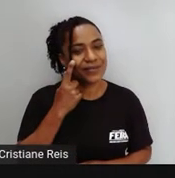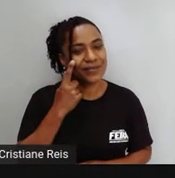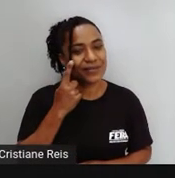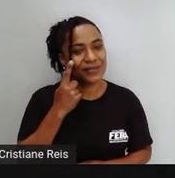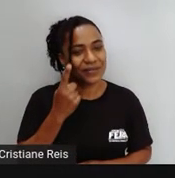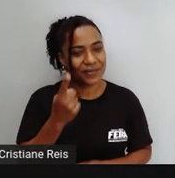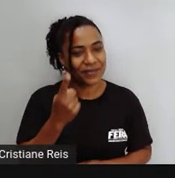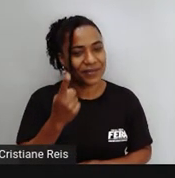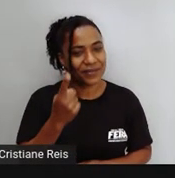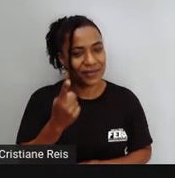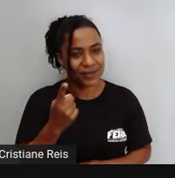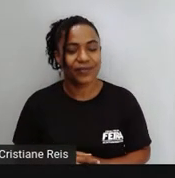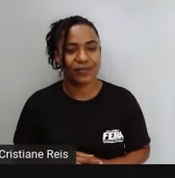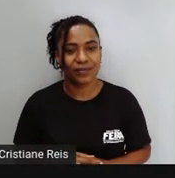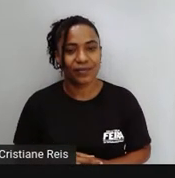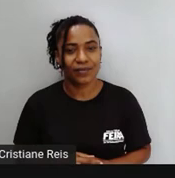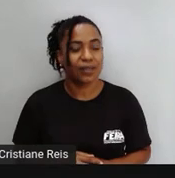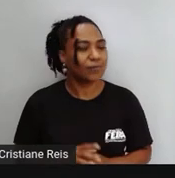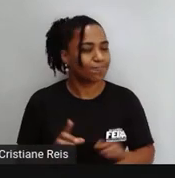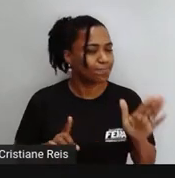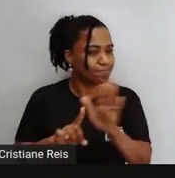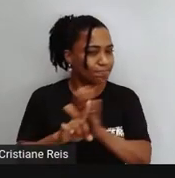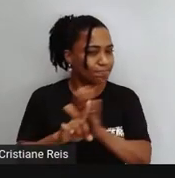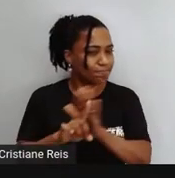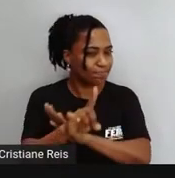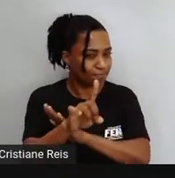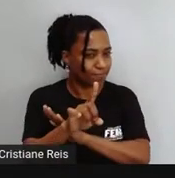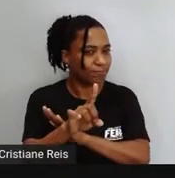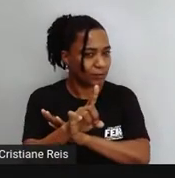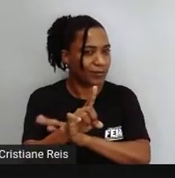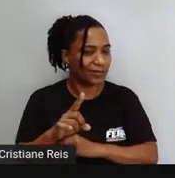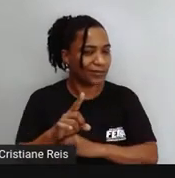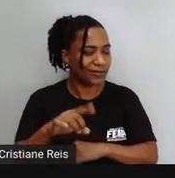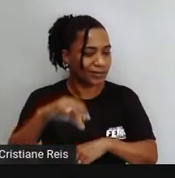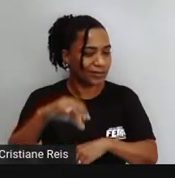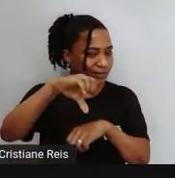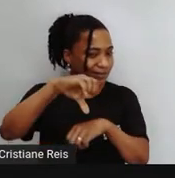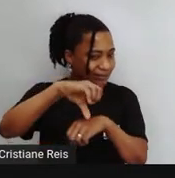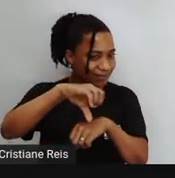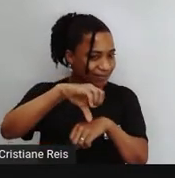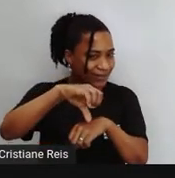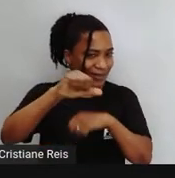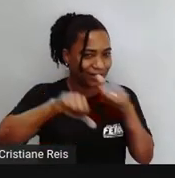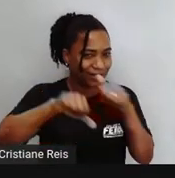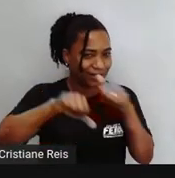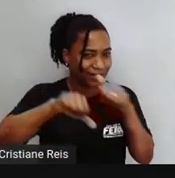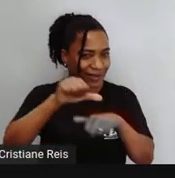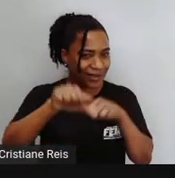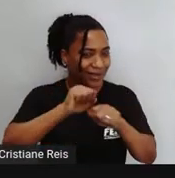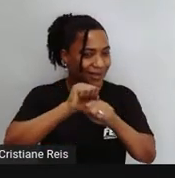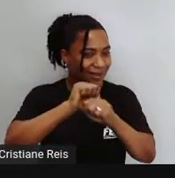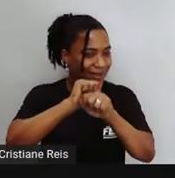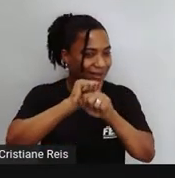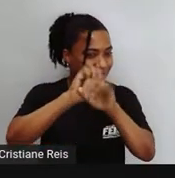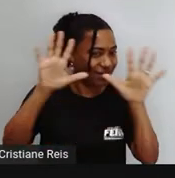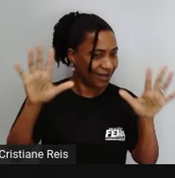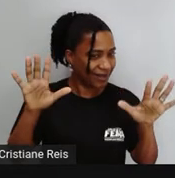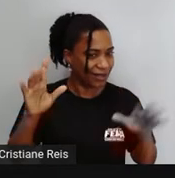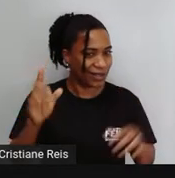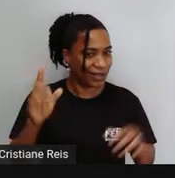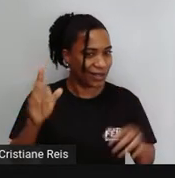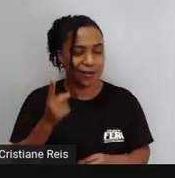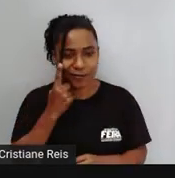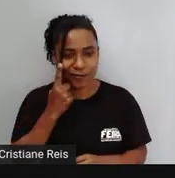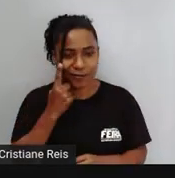interrogação Que nós vamos agora Sanar Vamos tirar essa dúvida Porque na verdade Existem algumas